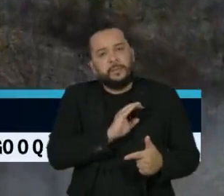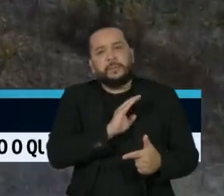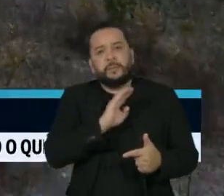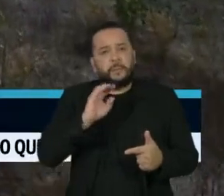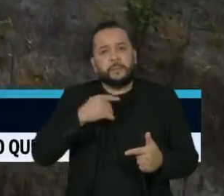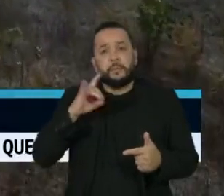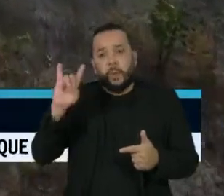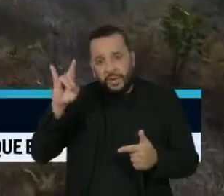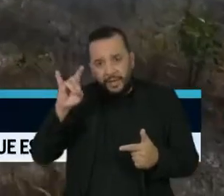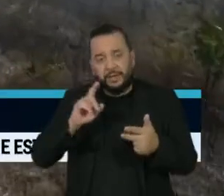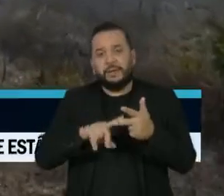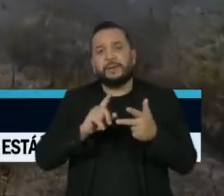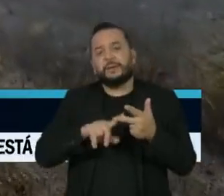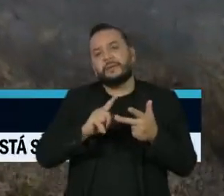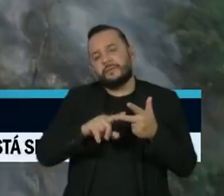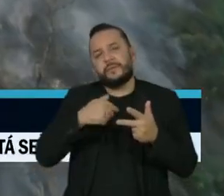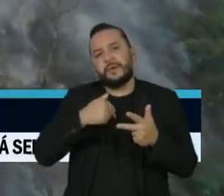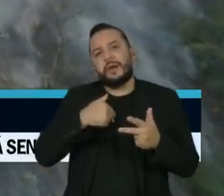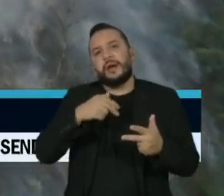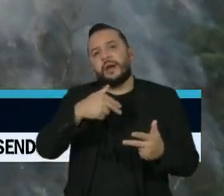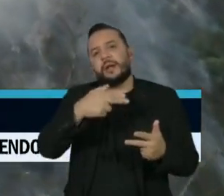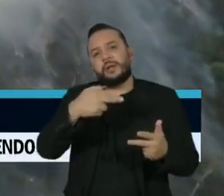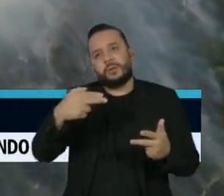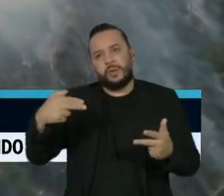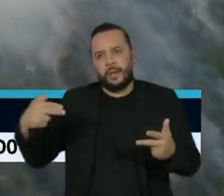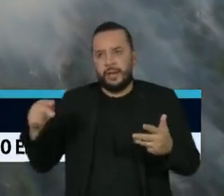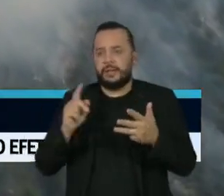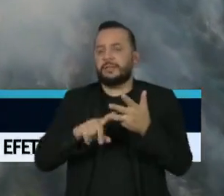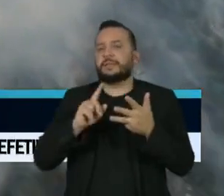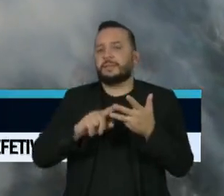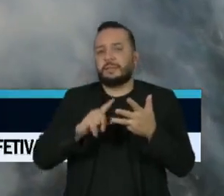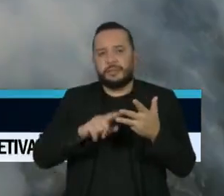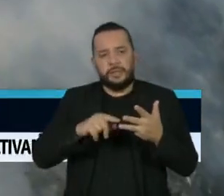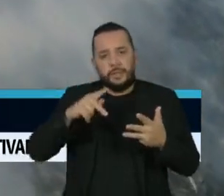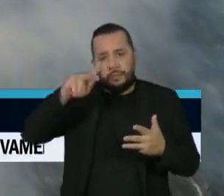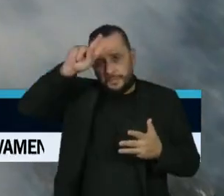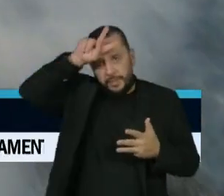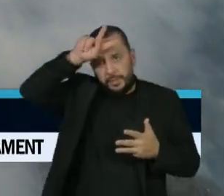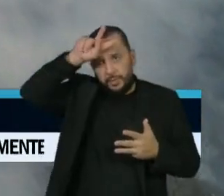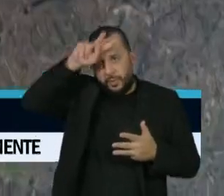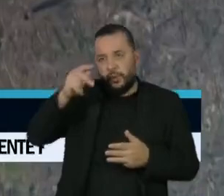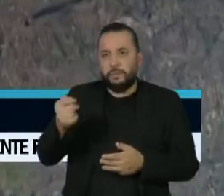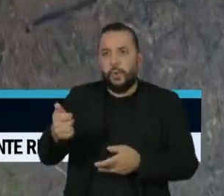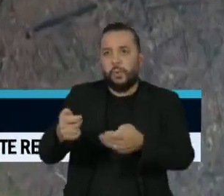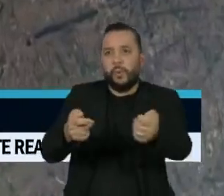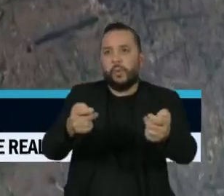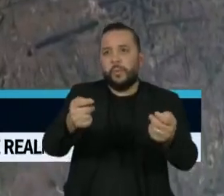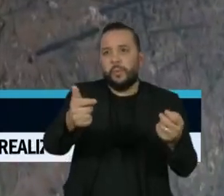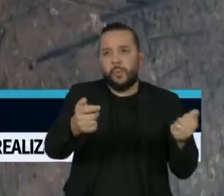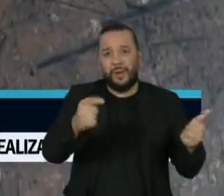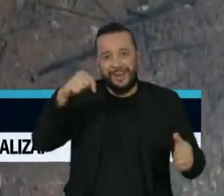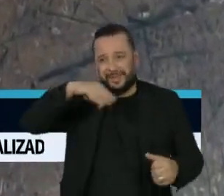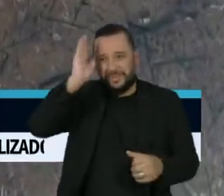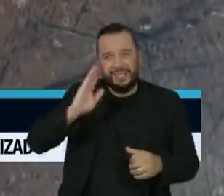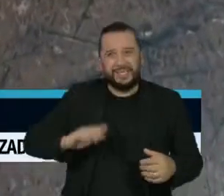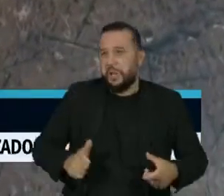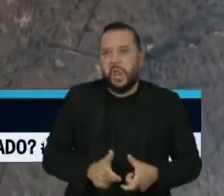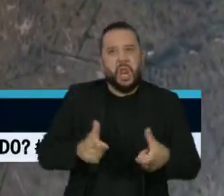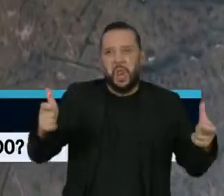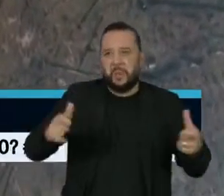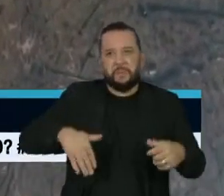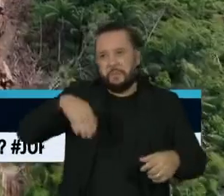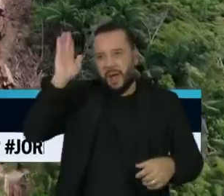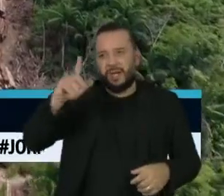números muito menores do que os brasileiros. Os dados são produzidos através de análises geoespaciais realizadas pelo Global